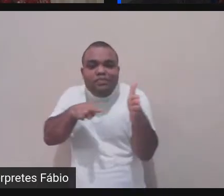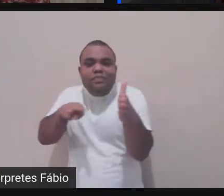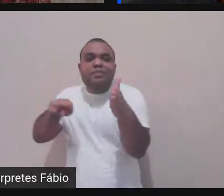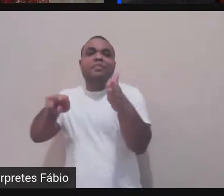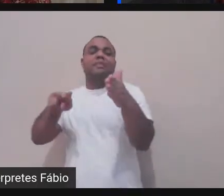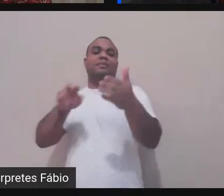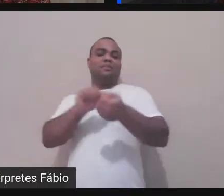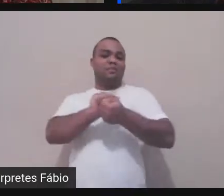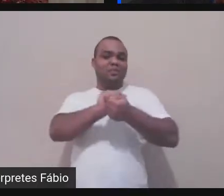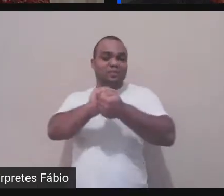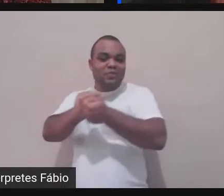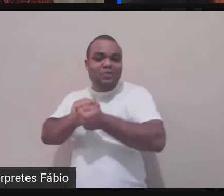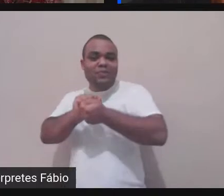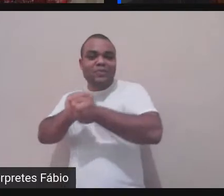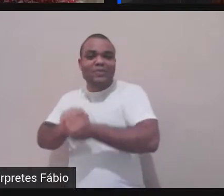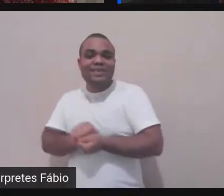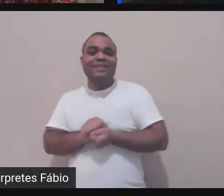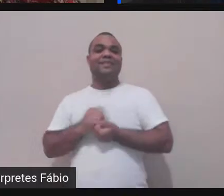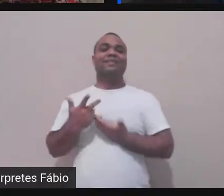tempo todo, né,